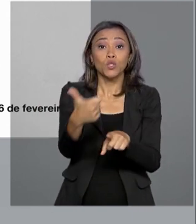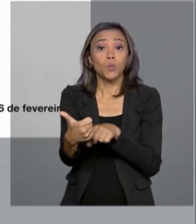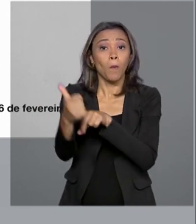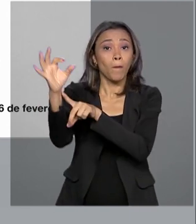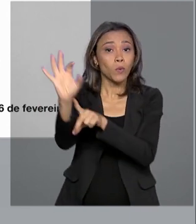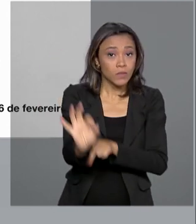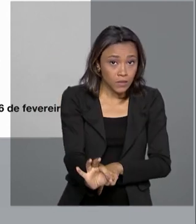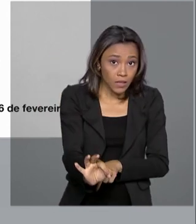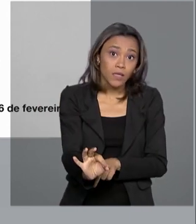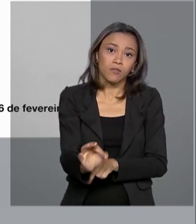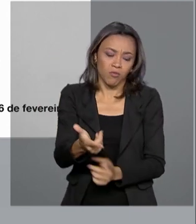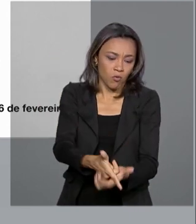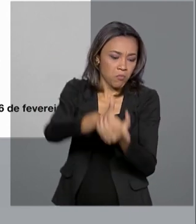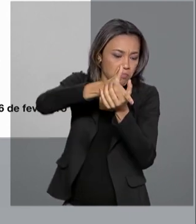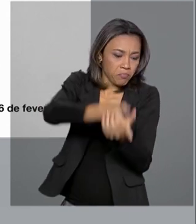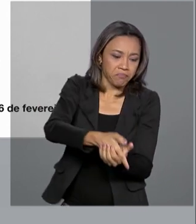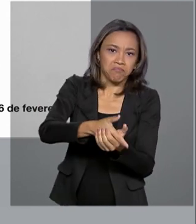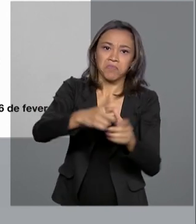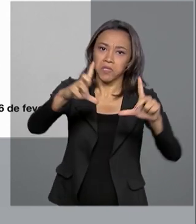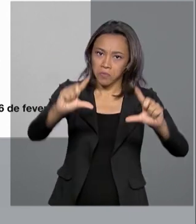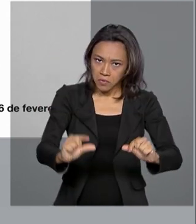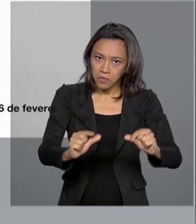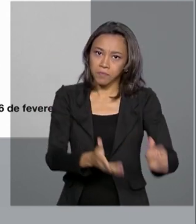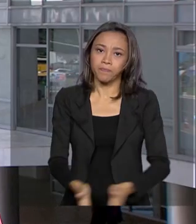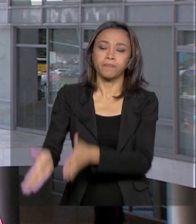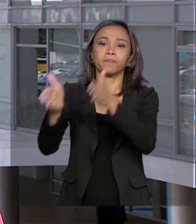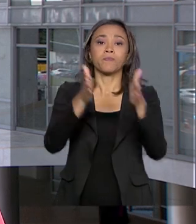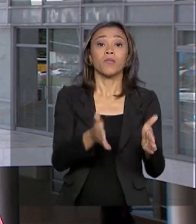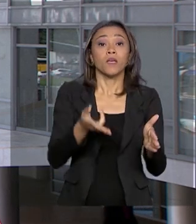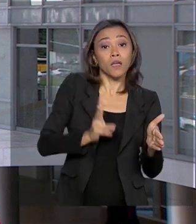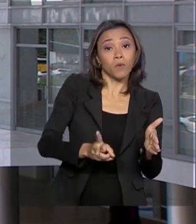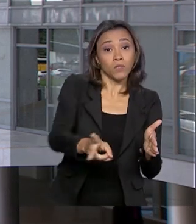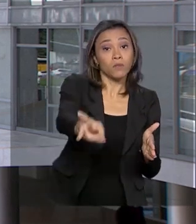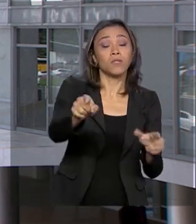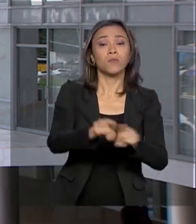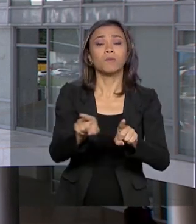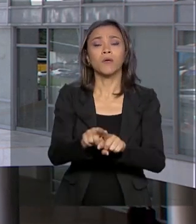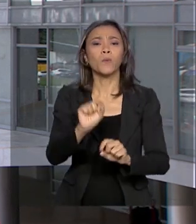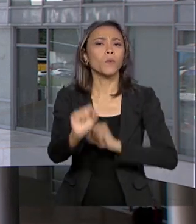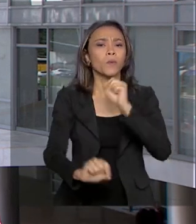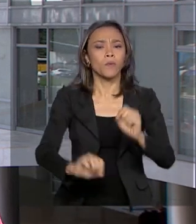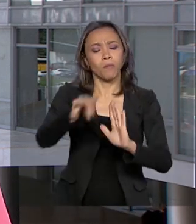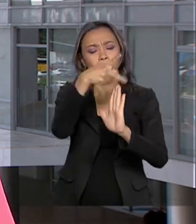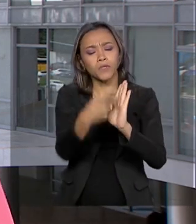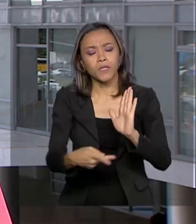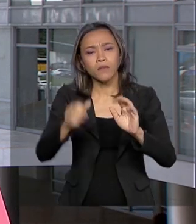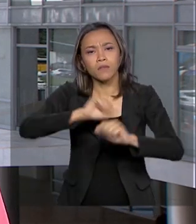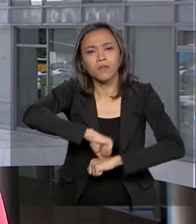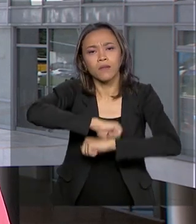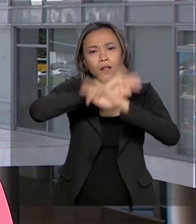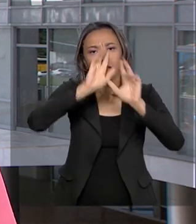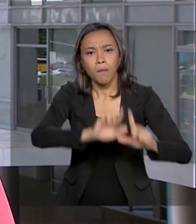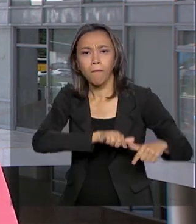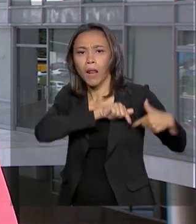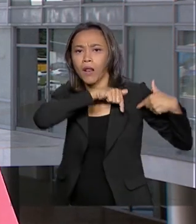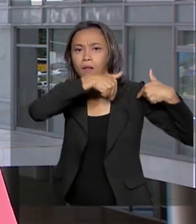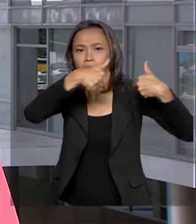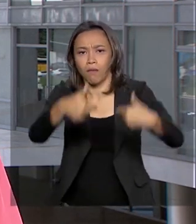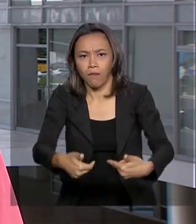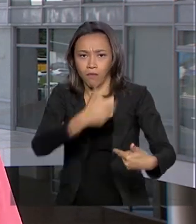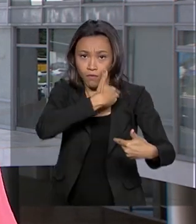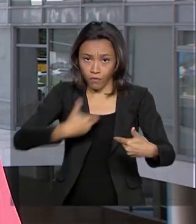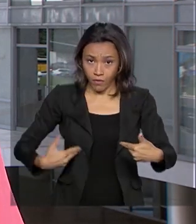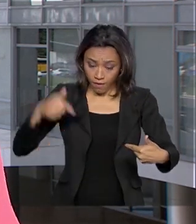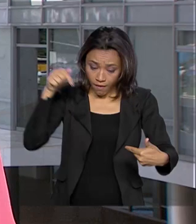no número de homicídios. E dando continuidade ao projeto de transparência das ações do governo, a partir